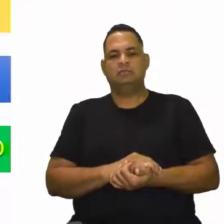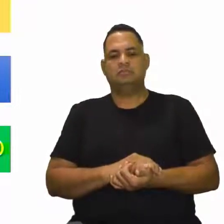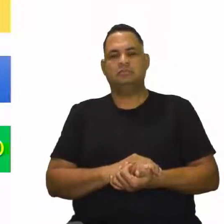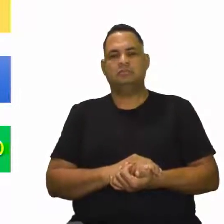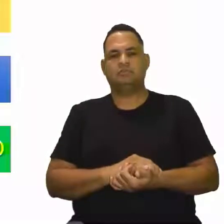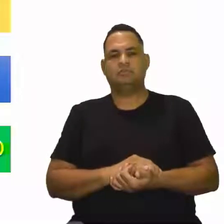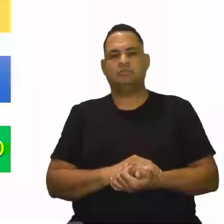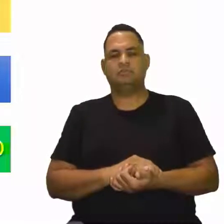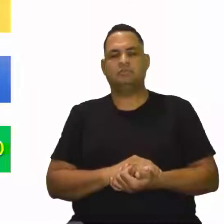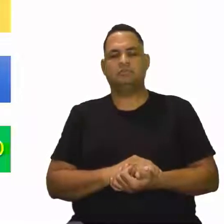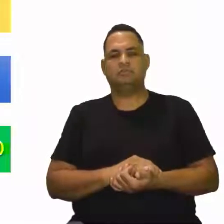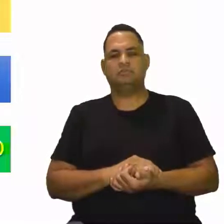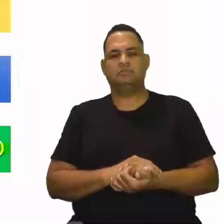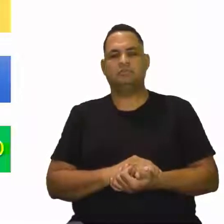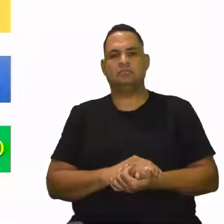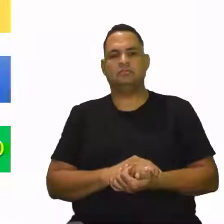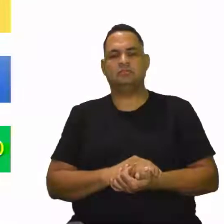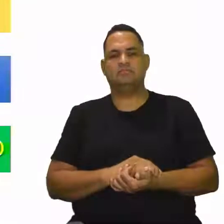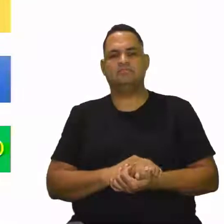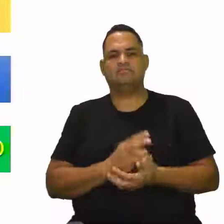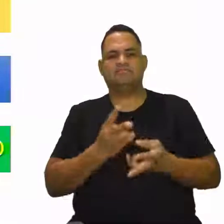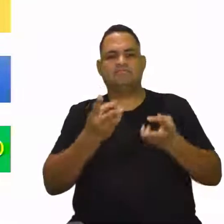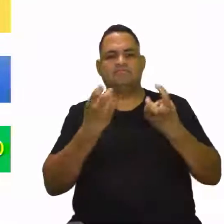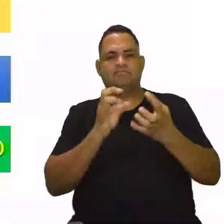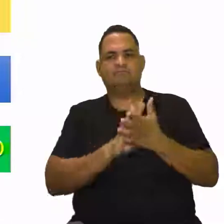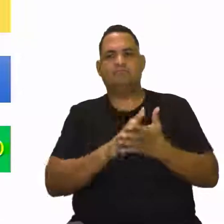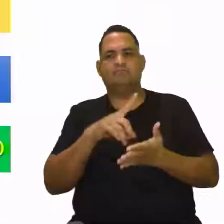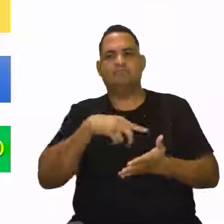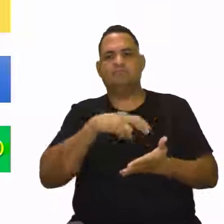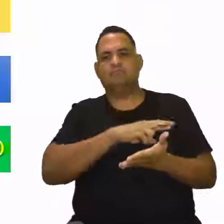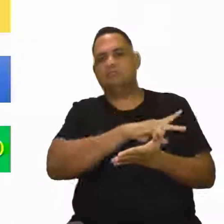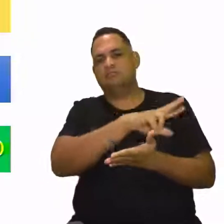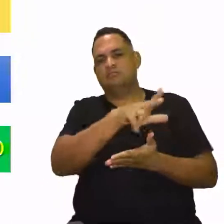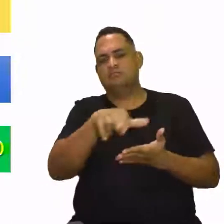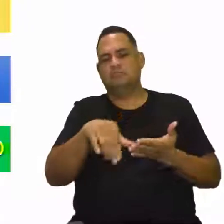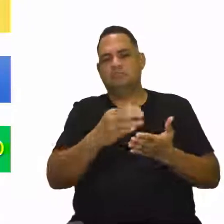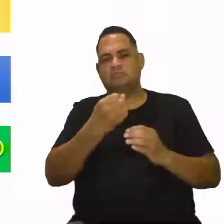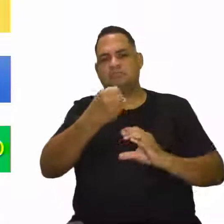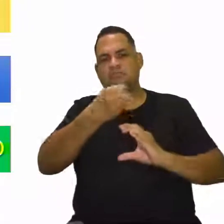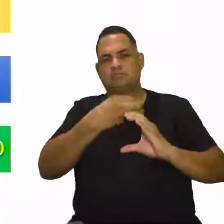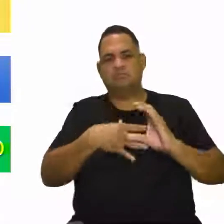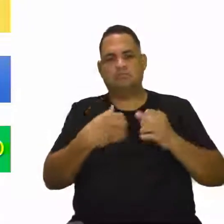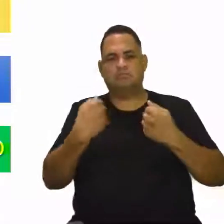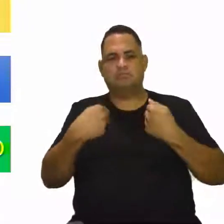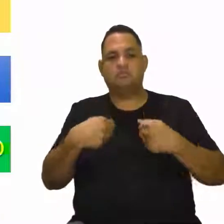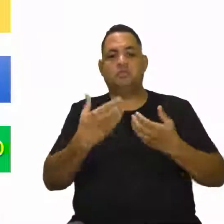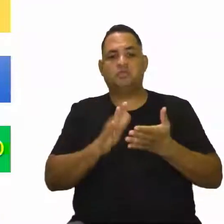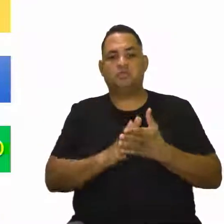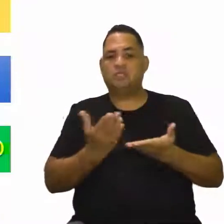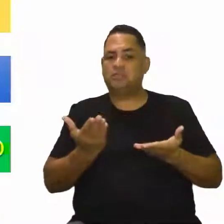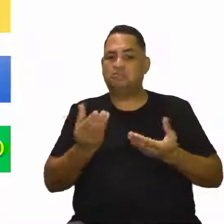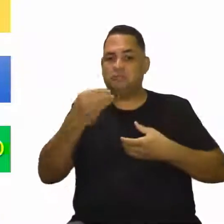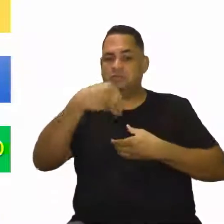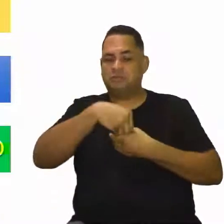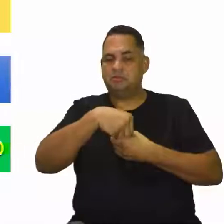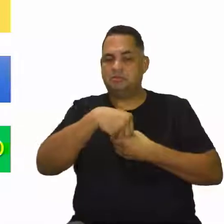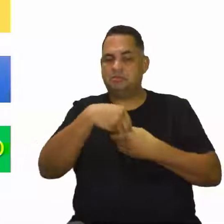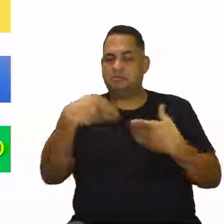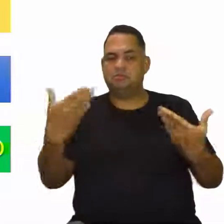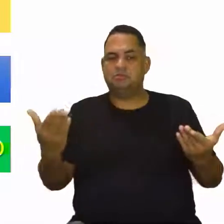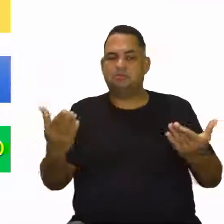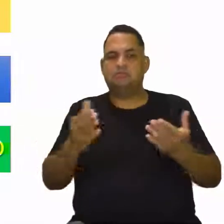Vou entrar aqui nesse cenário. Então, perceba aí que tem diversas características aí que o idoso pode estar inserido, né?